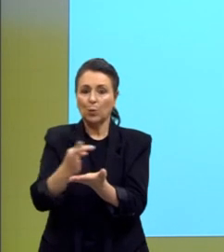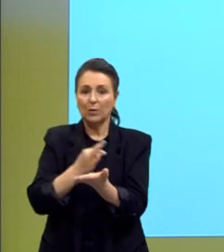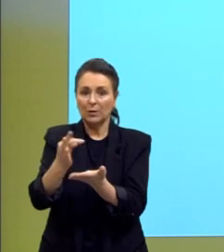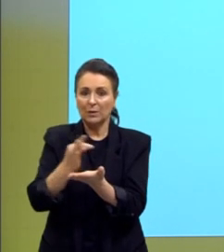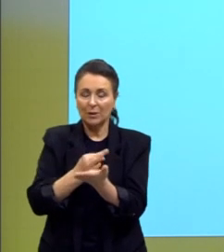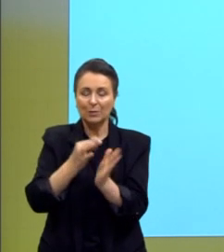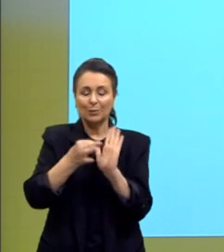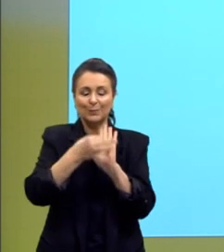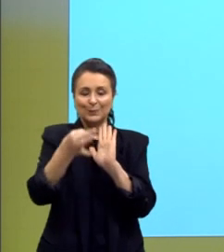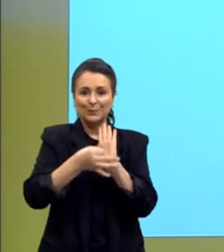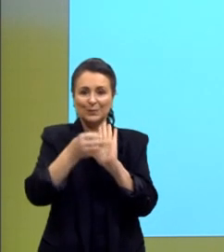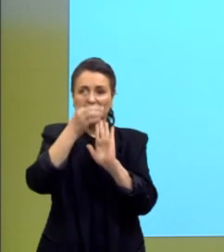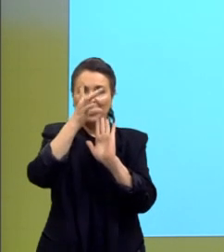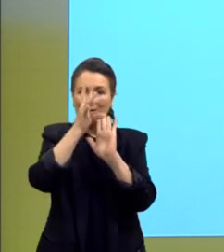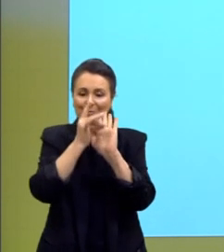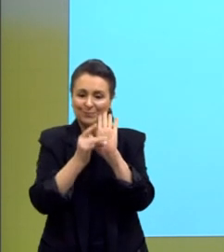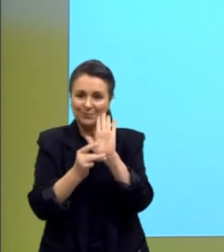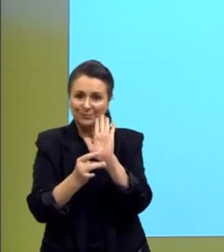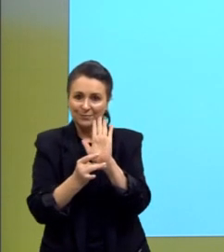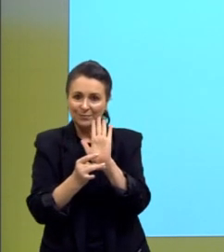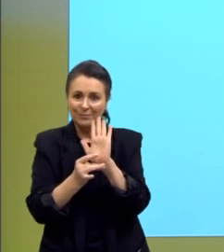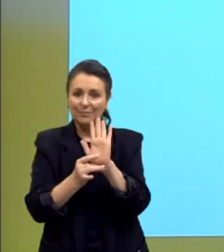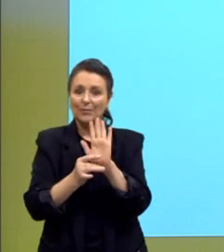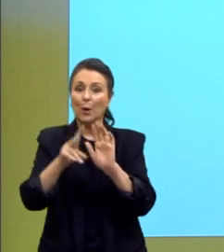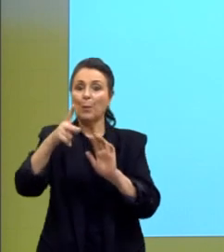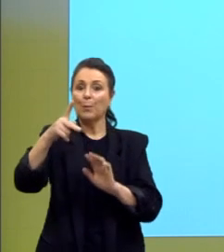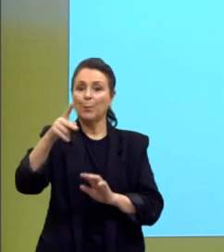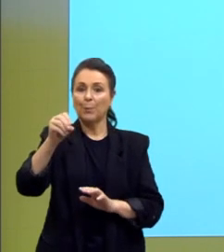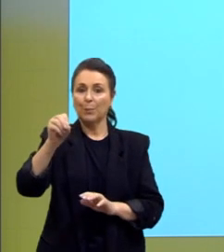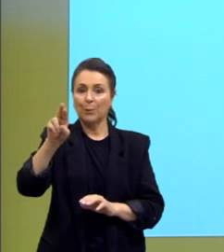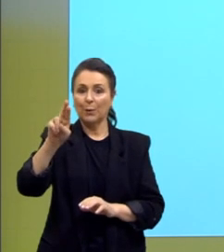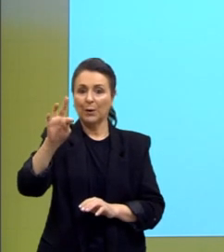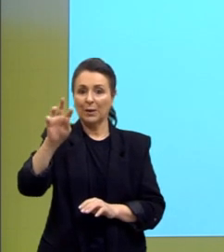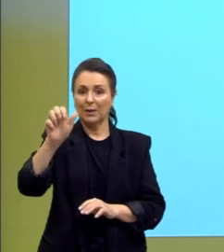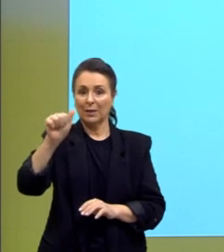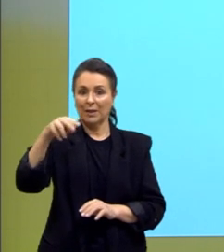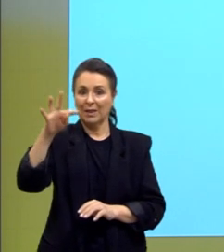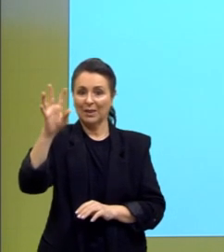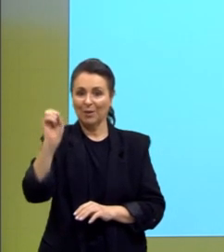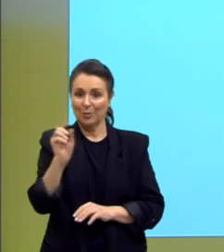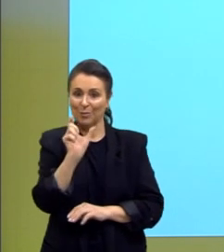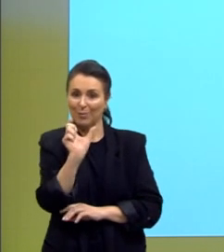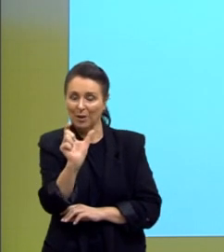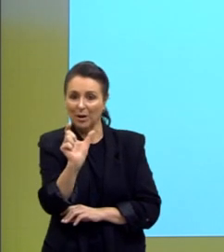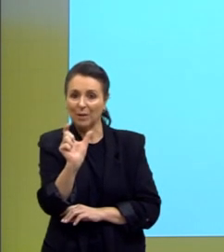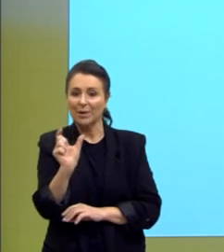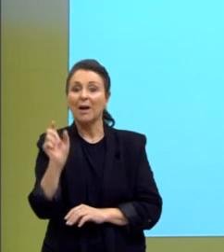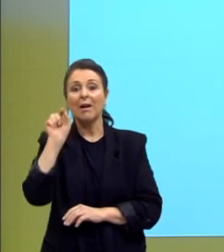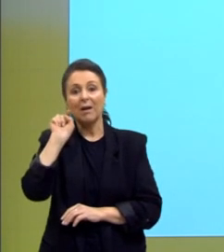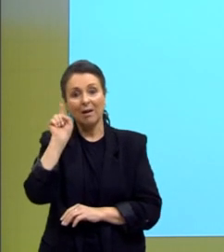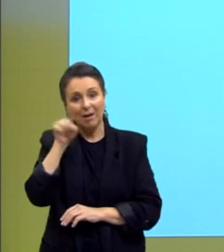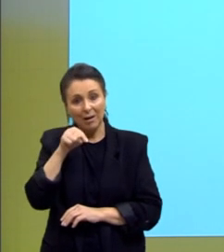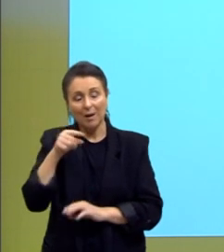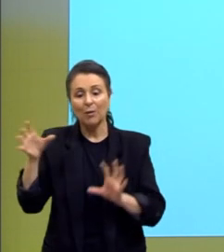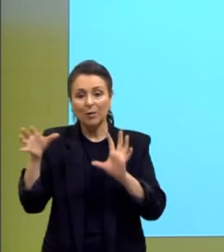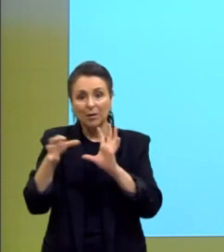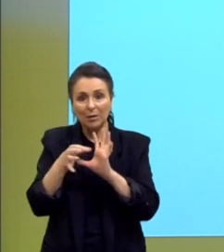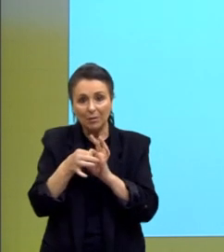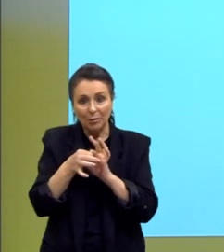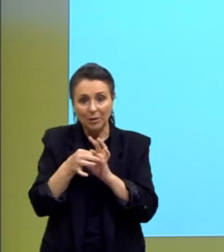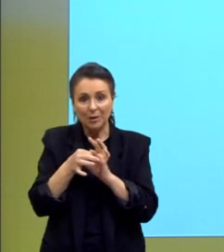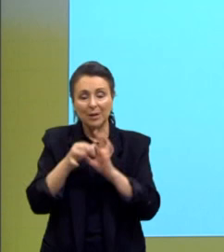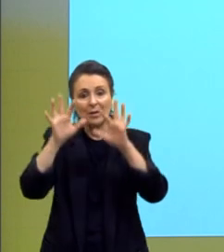-argumentativo. O portanto é um conector que tem esse significado de encerramento.